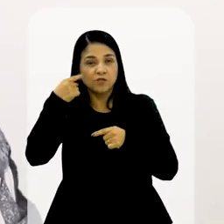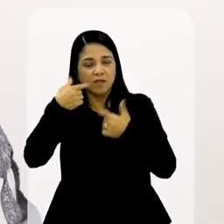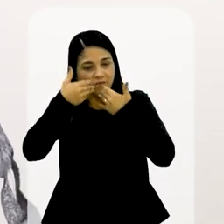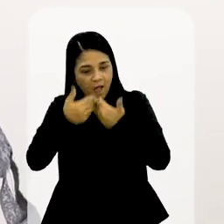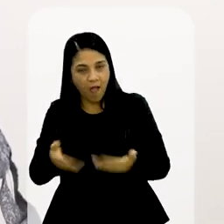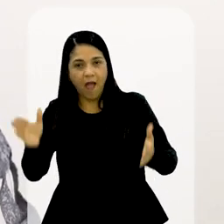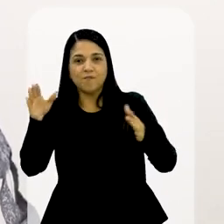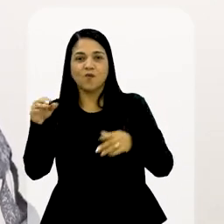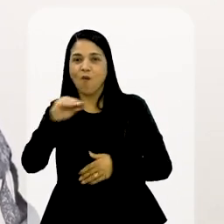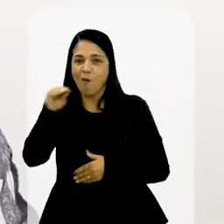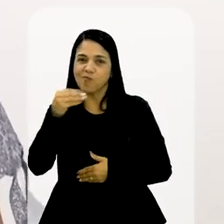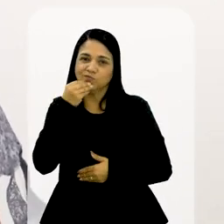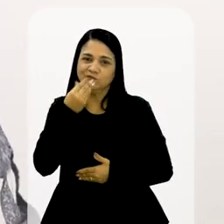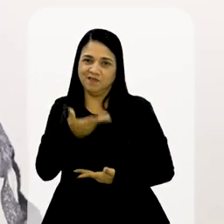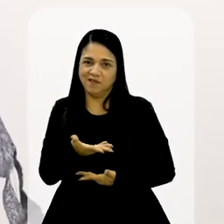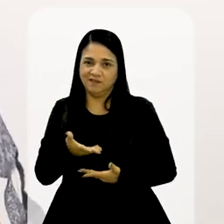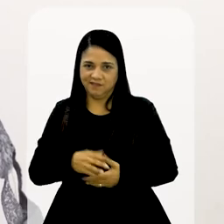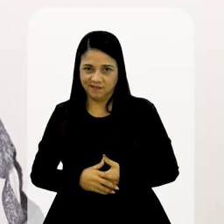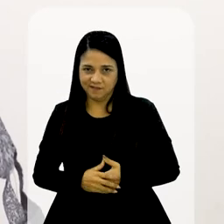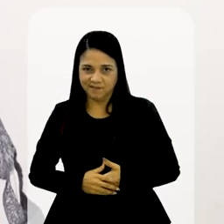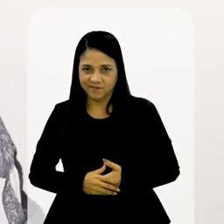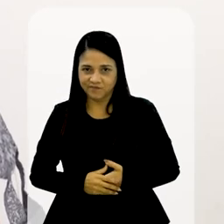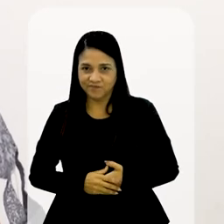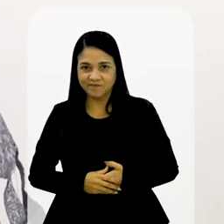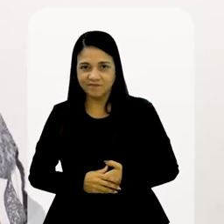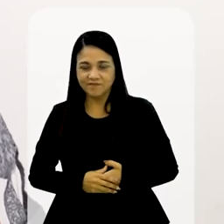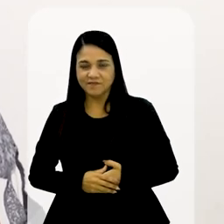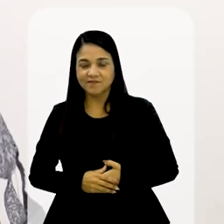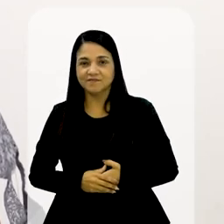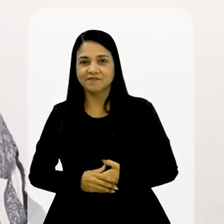ela optou, descobriu que o direito abre portas.